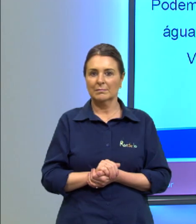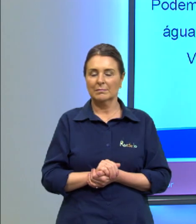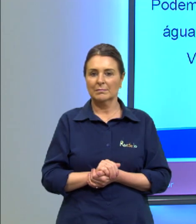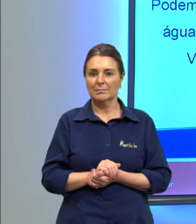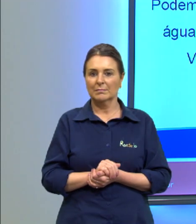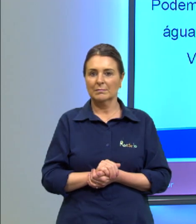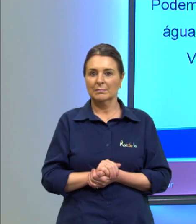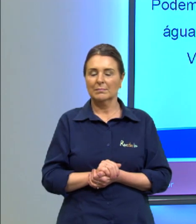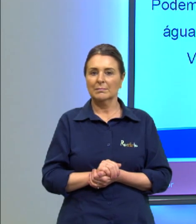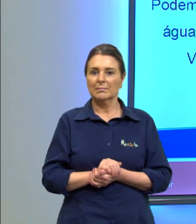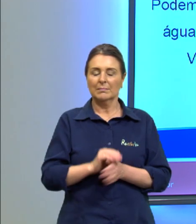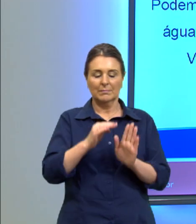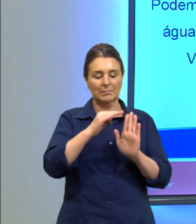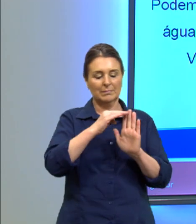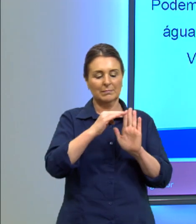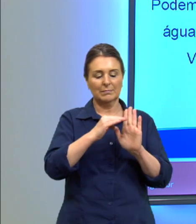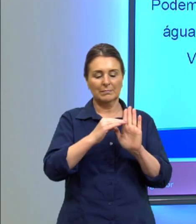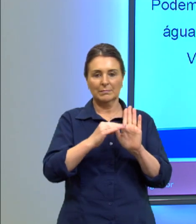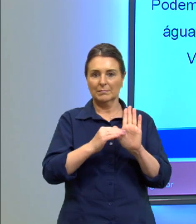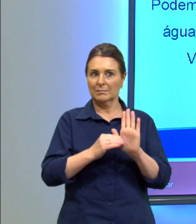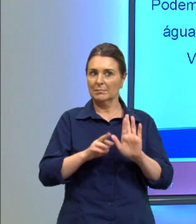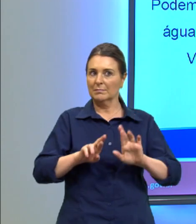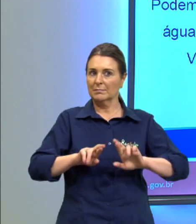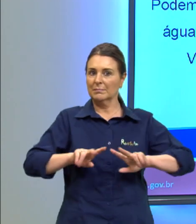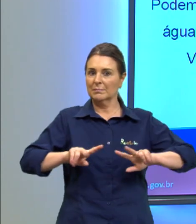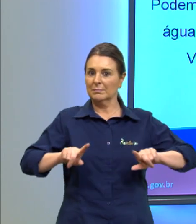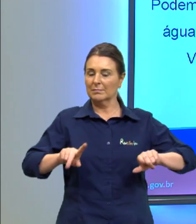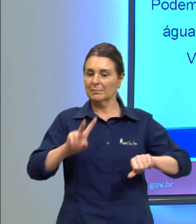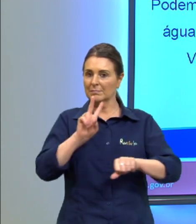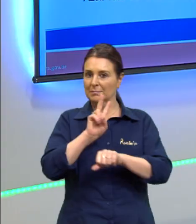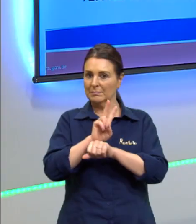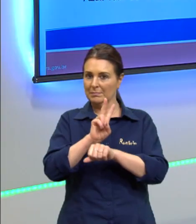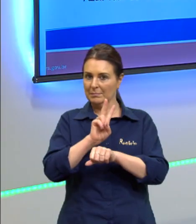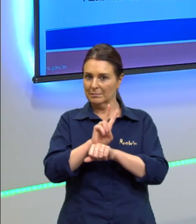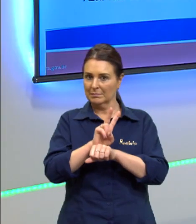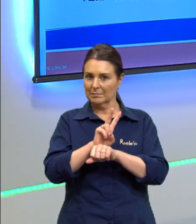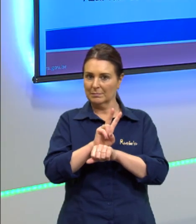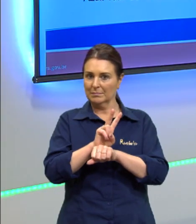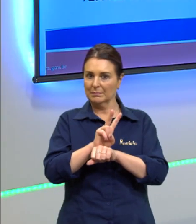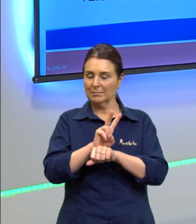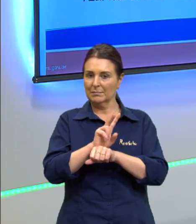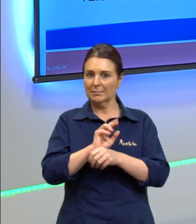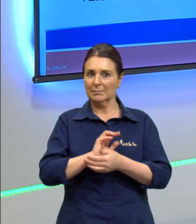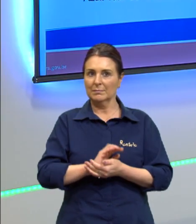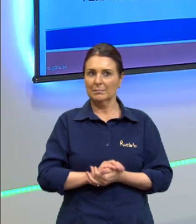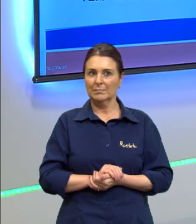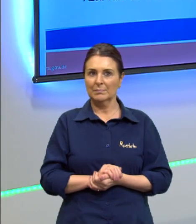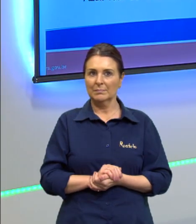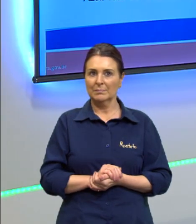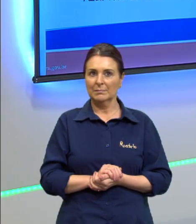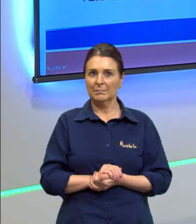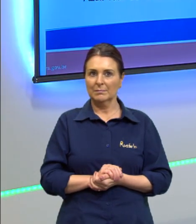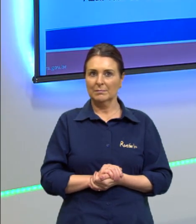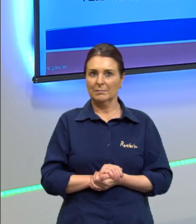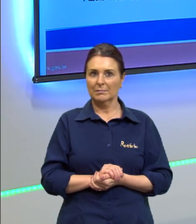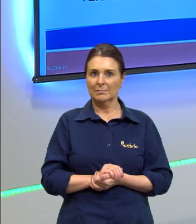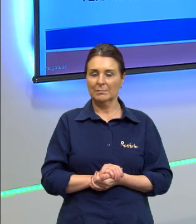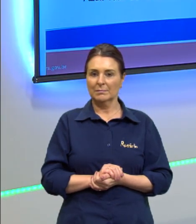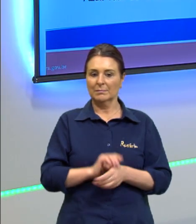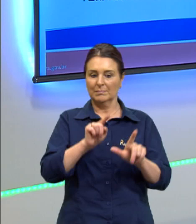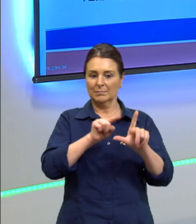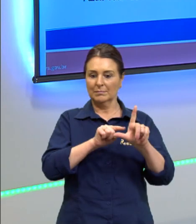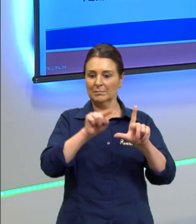é das escalas que são diferentes. Então, eu vou pedir para aproximar o gráfico, a gente tentou aqui pegar um gráfico que esteja